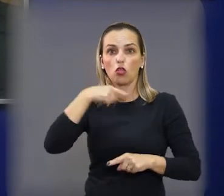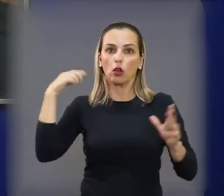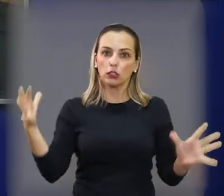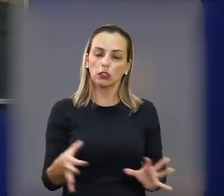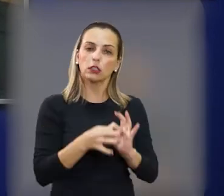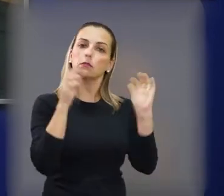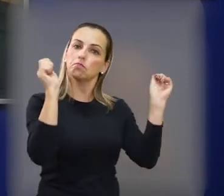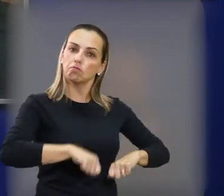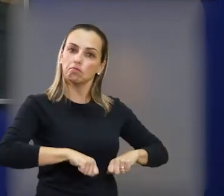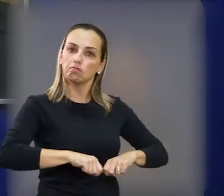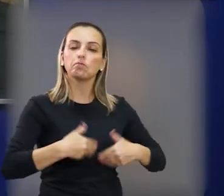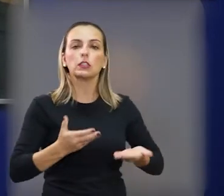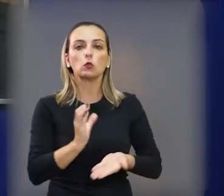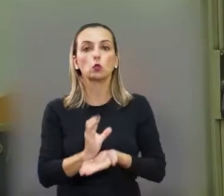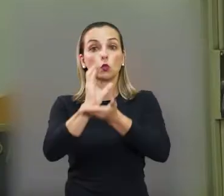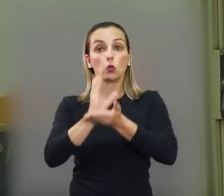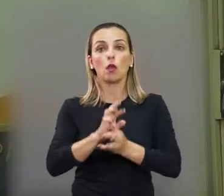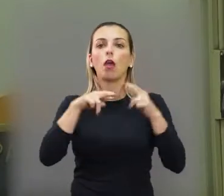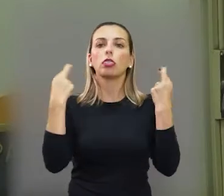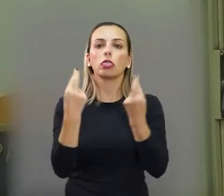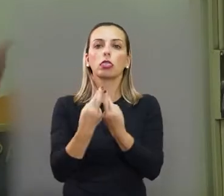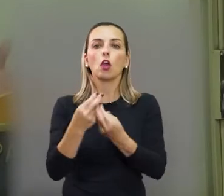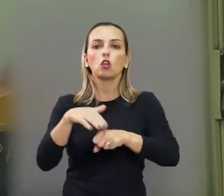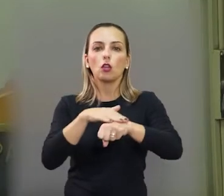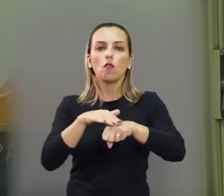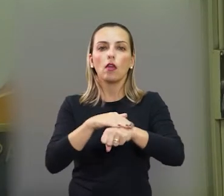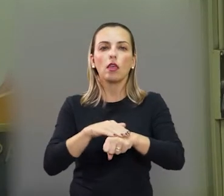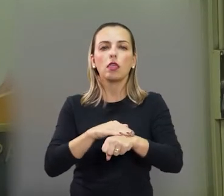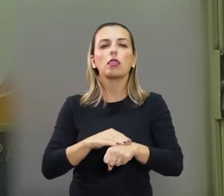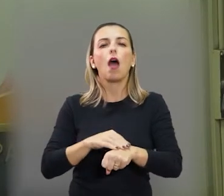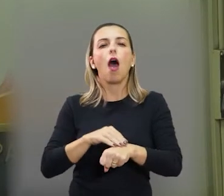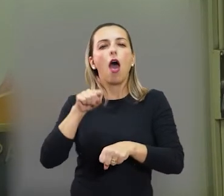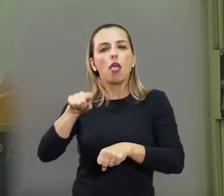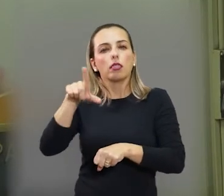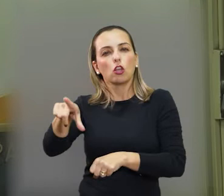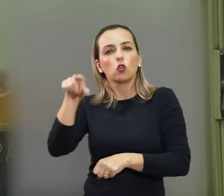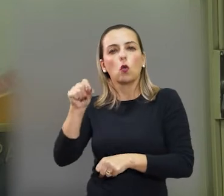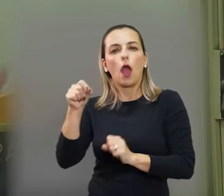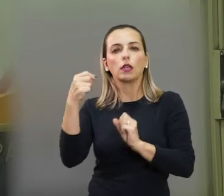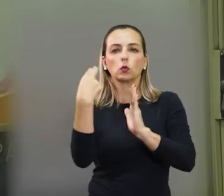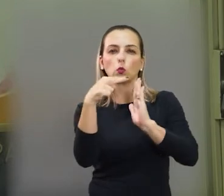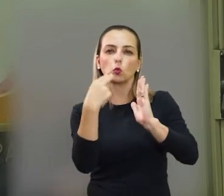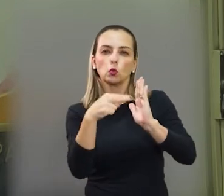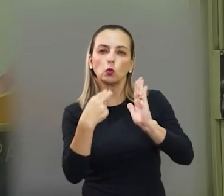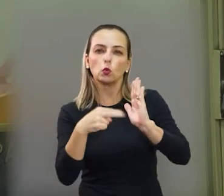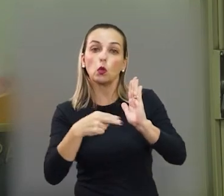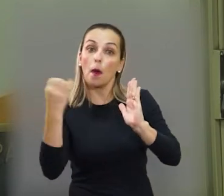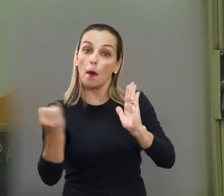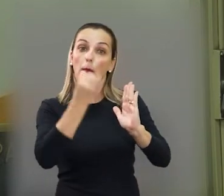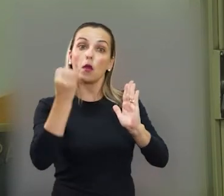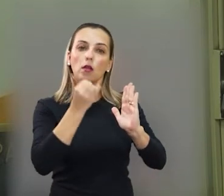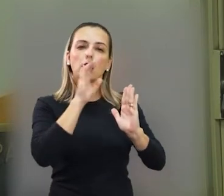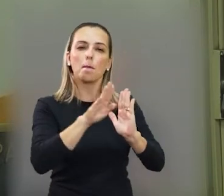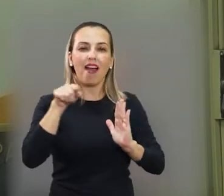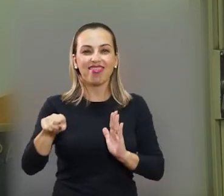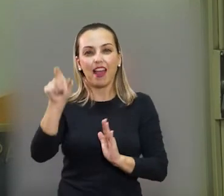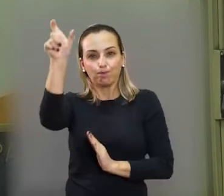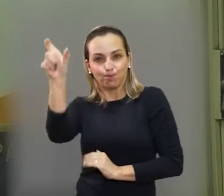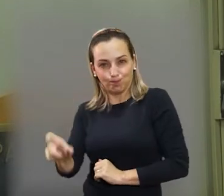reuniu e indicou a Gra. Não desconsiderando a importância de todas as mulheres que lá foram indicadas, mas a Gra